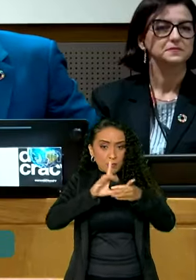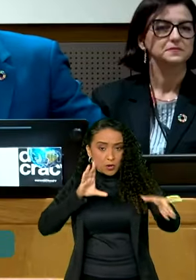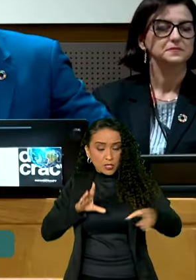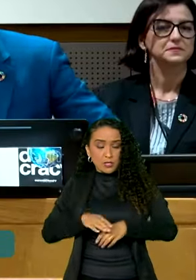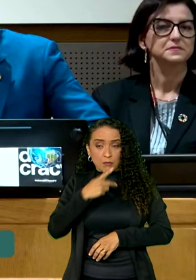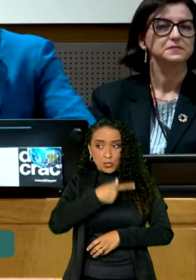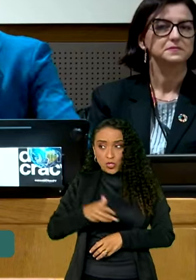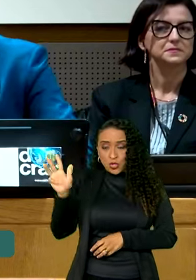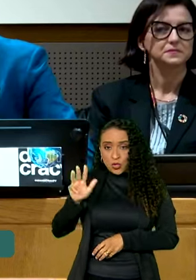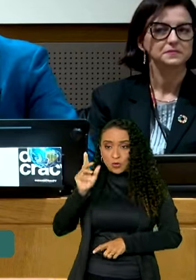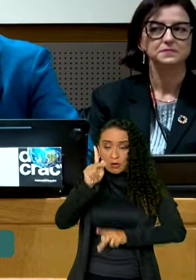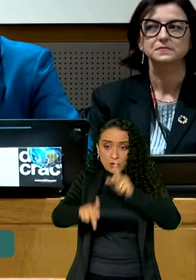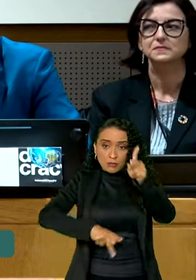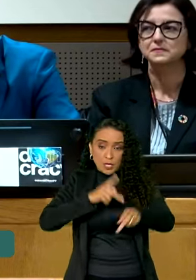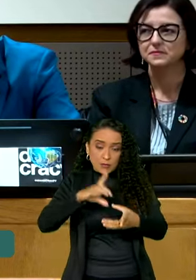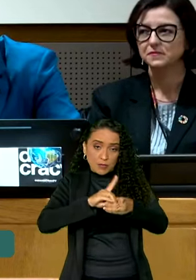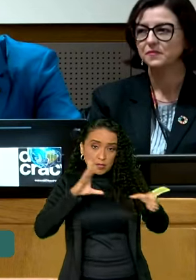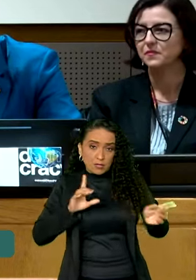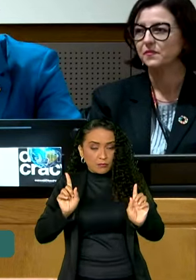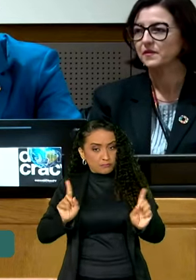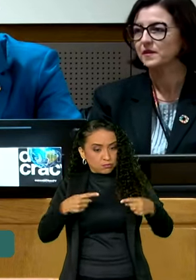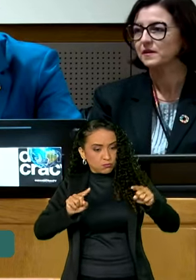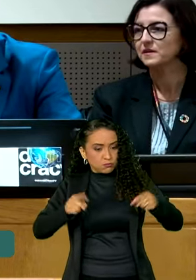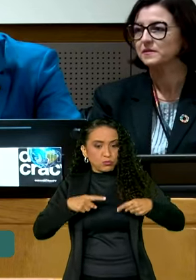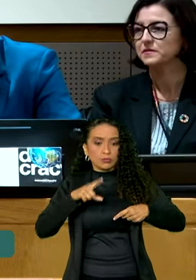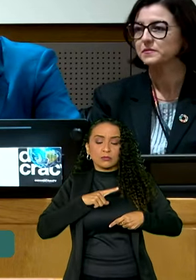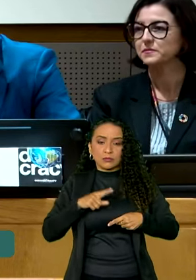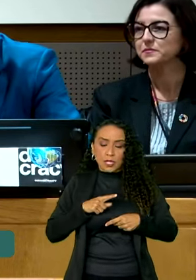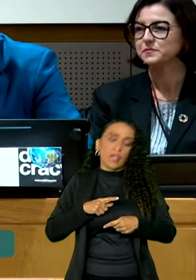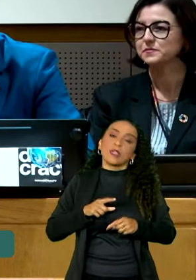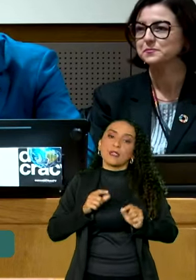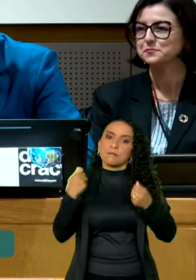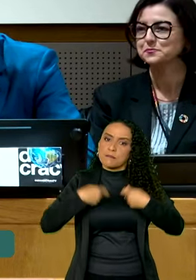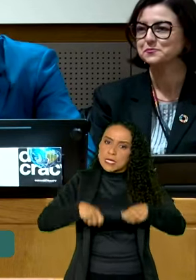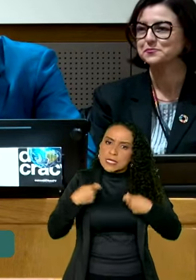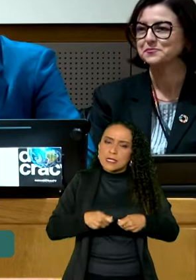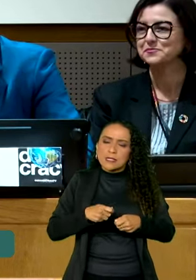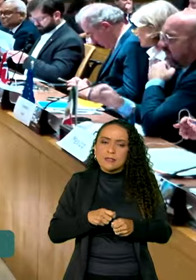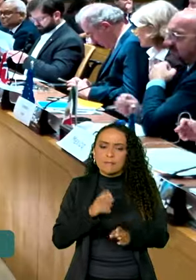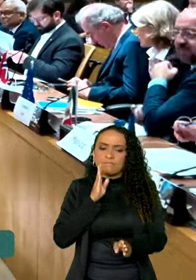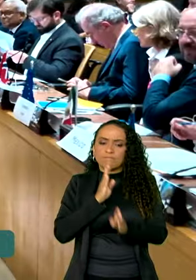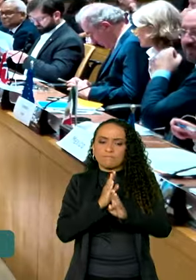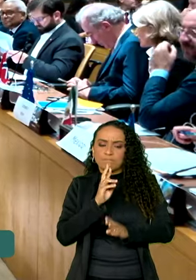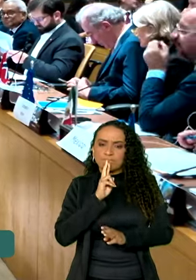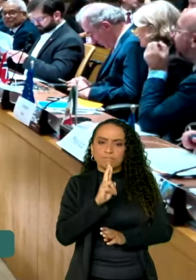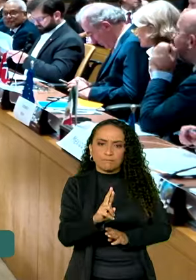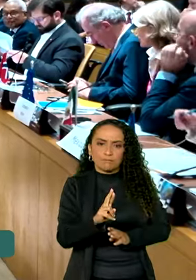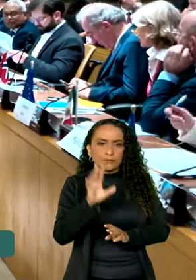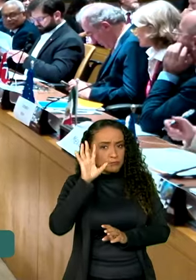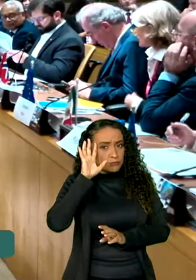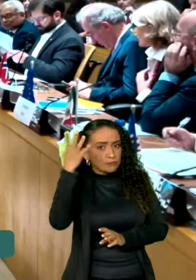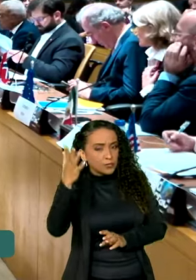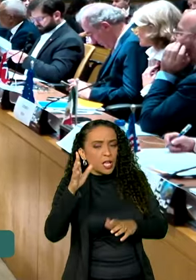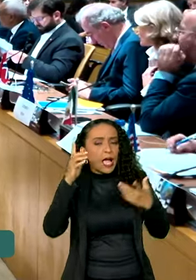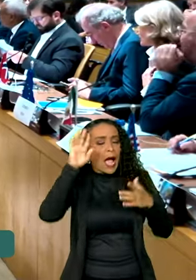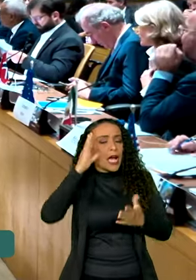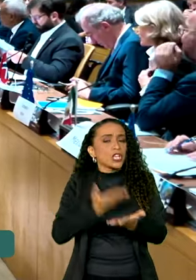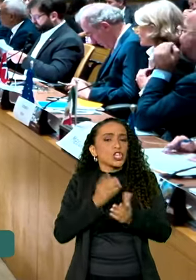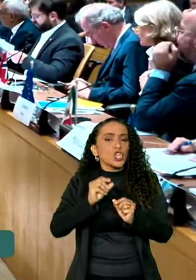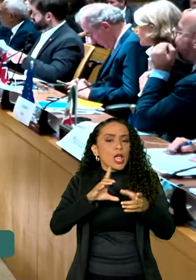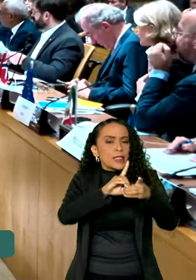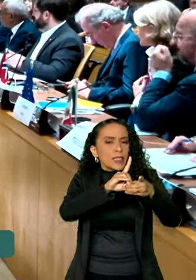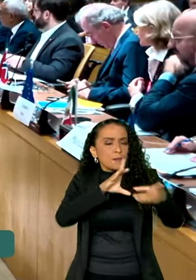presidente Lula, os países democráticos têm desafios para os quais ainda é preciso encontrar respostas. Ele acredita que só uma